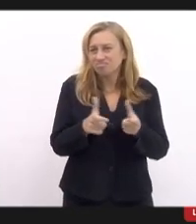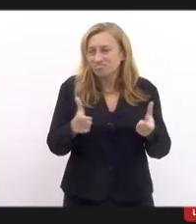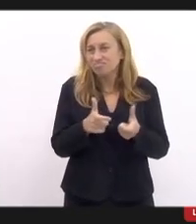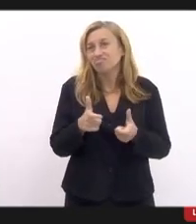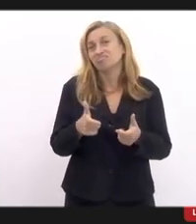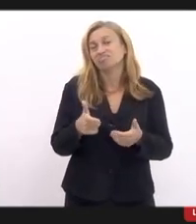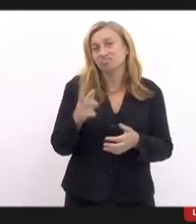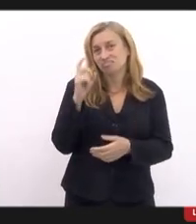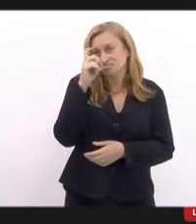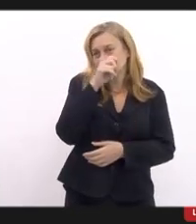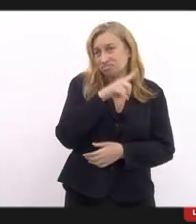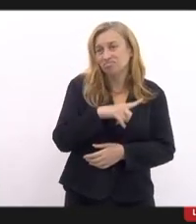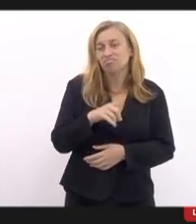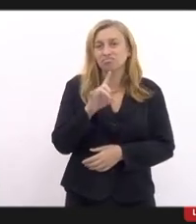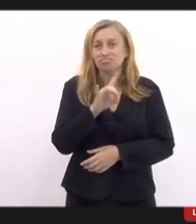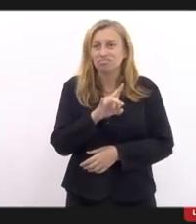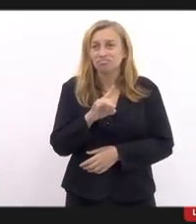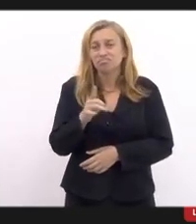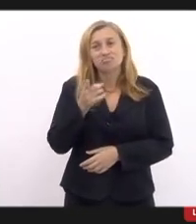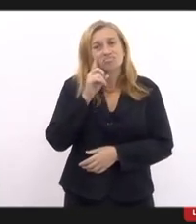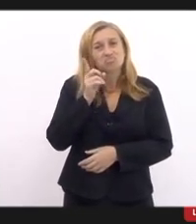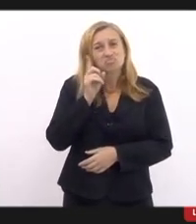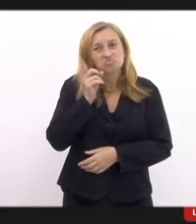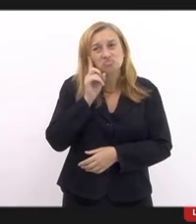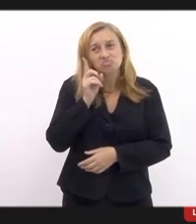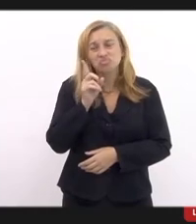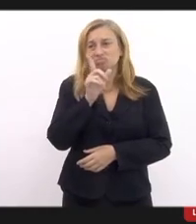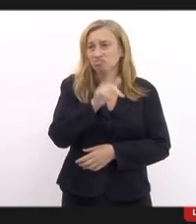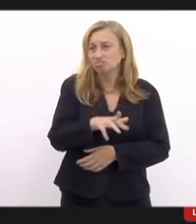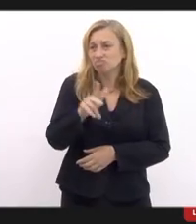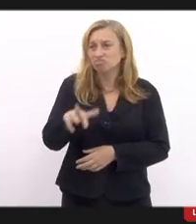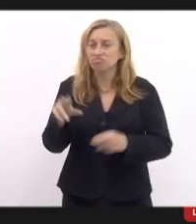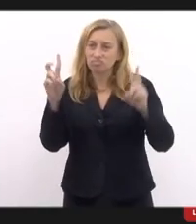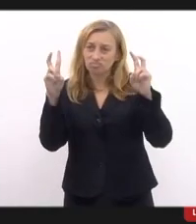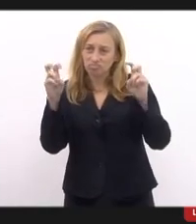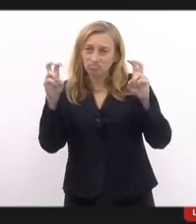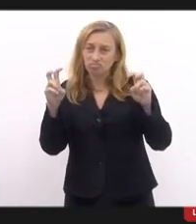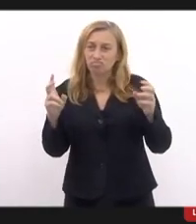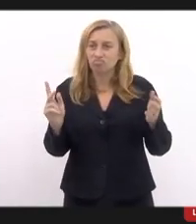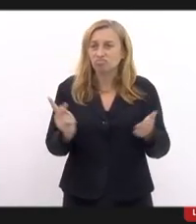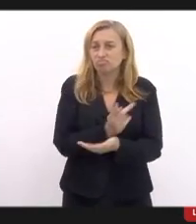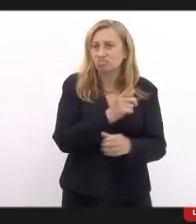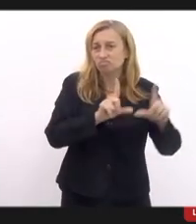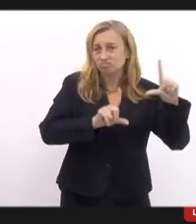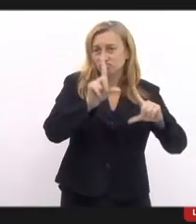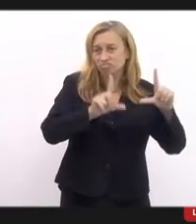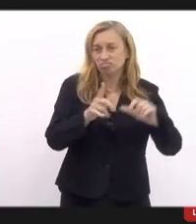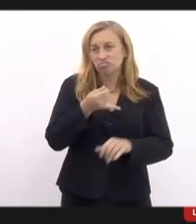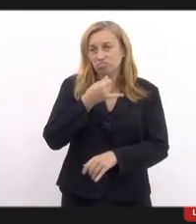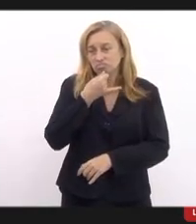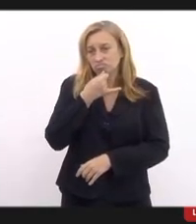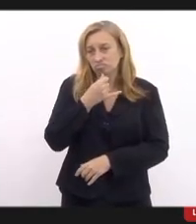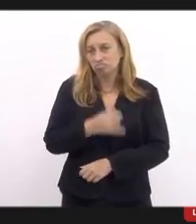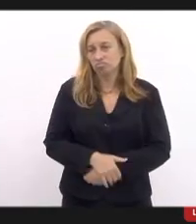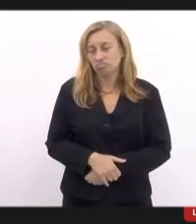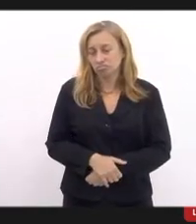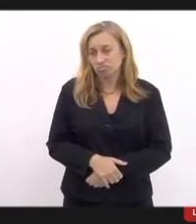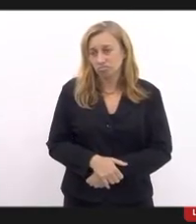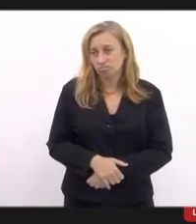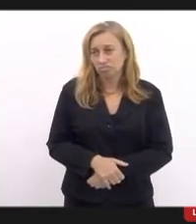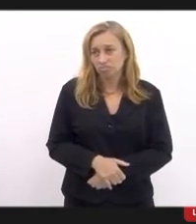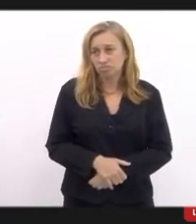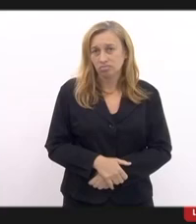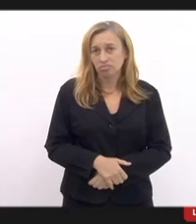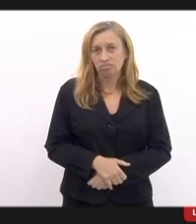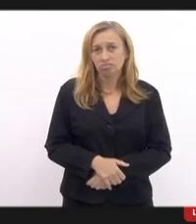complicado, sabe? Cada dia vem um caso diferente na televisão e eu fico muito triste com isso. E, assim,